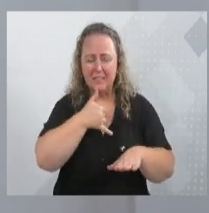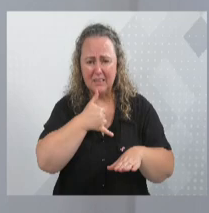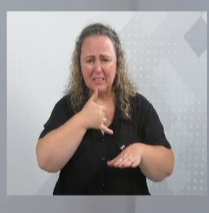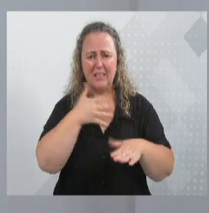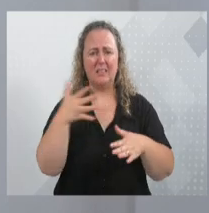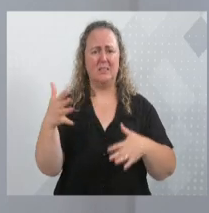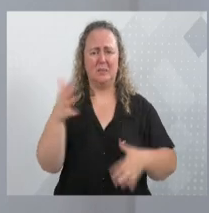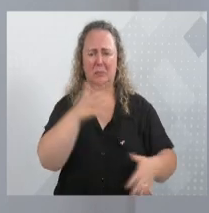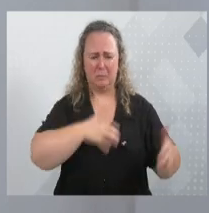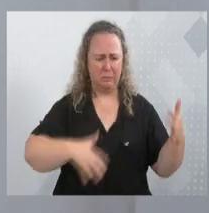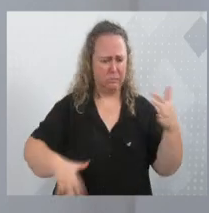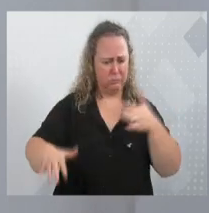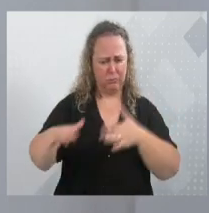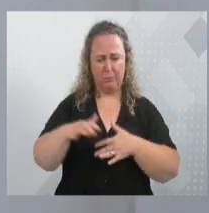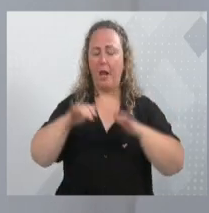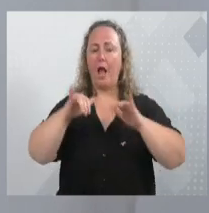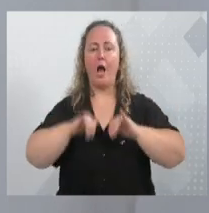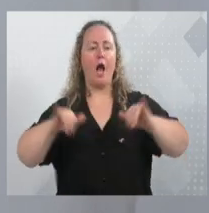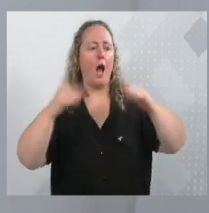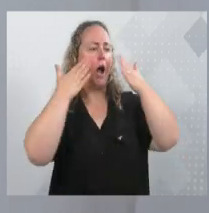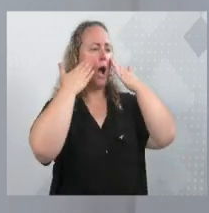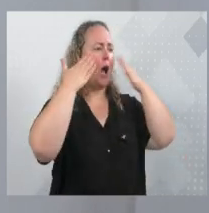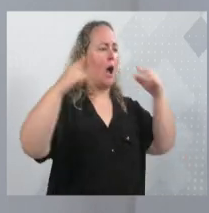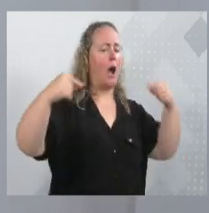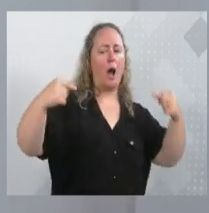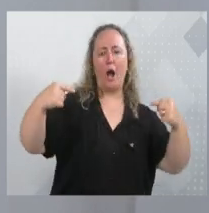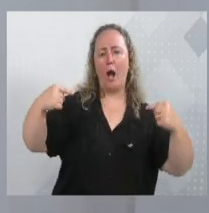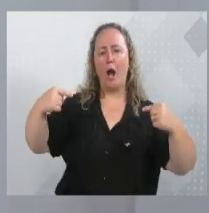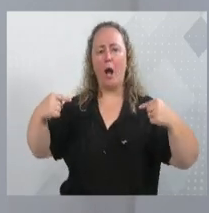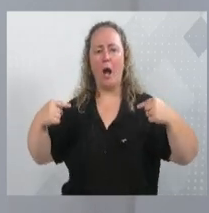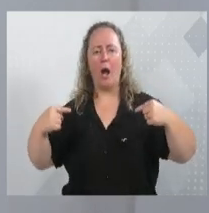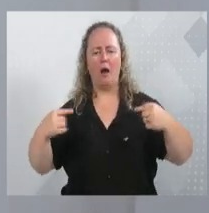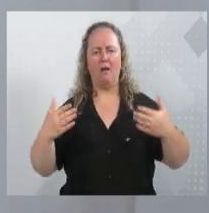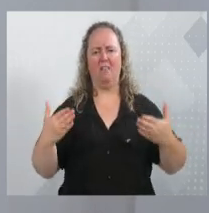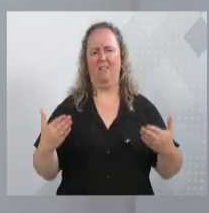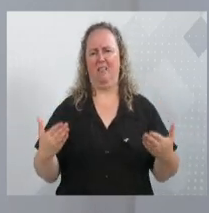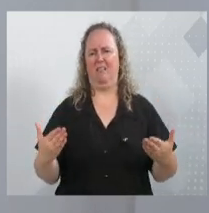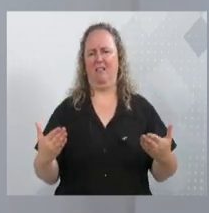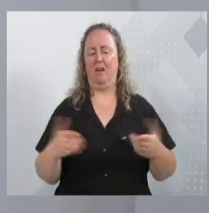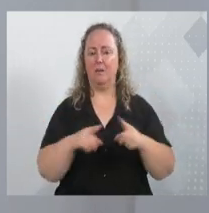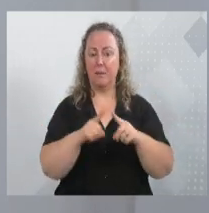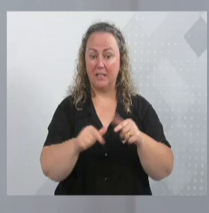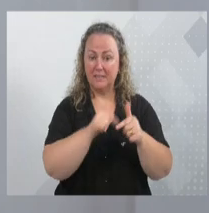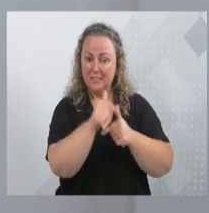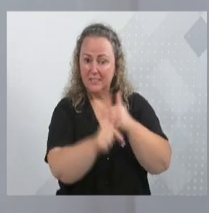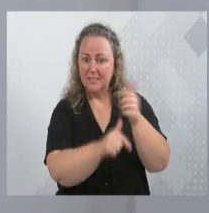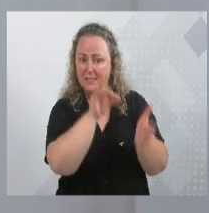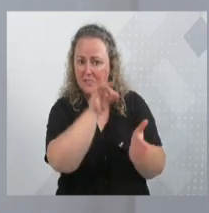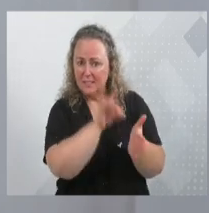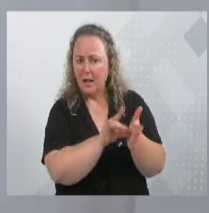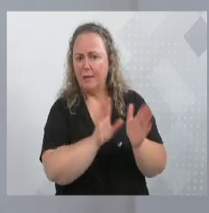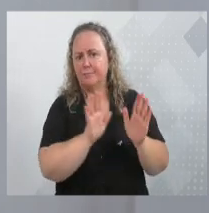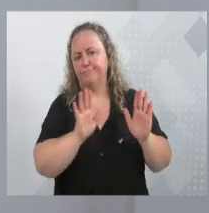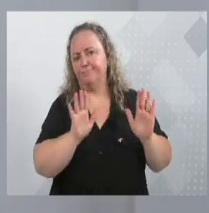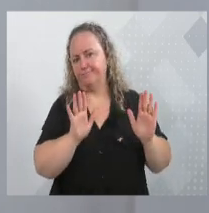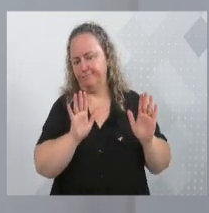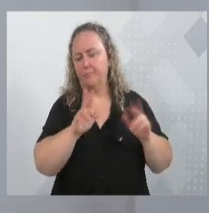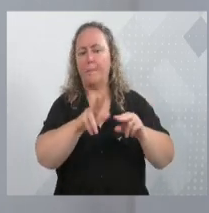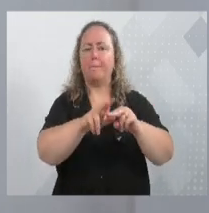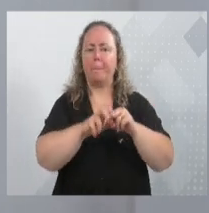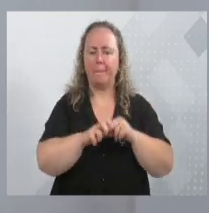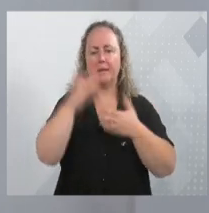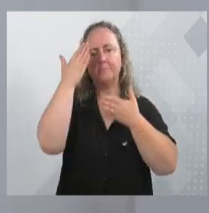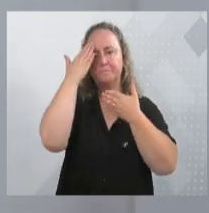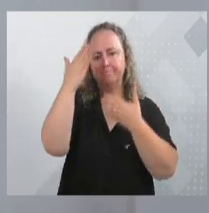calamidade para se aparecer e para mostrar, mas trabalhar de fato que é bom. E aí por isso que eu quero fazer aqui um